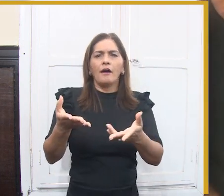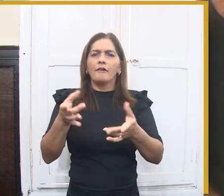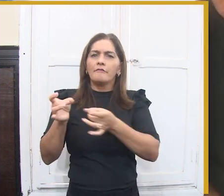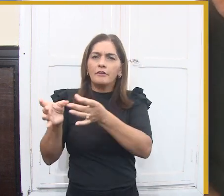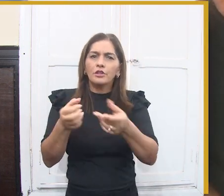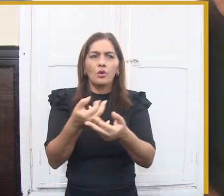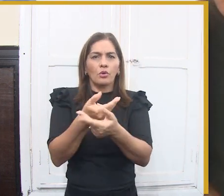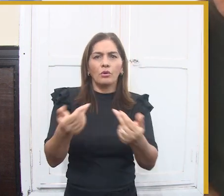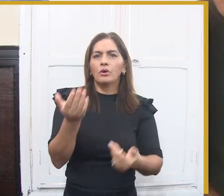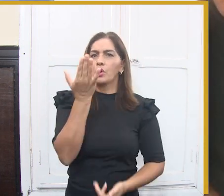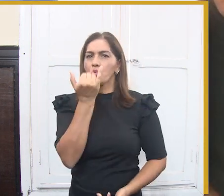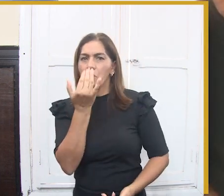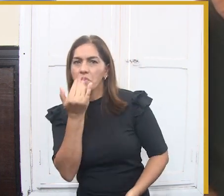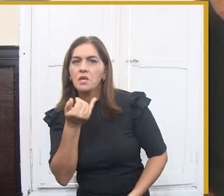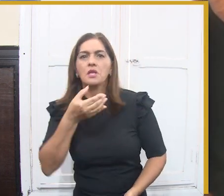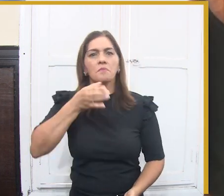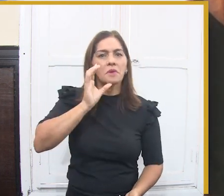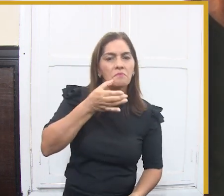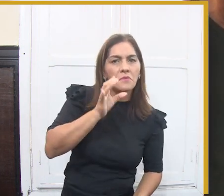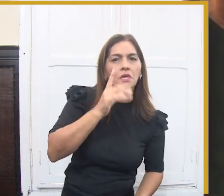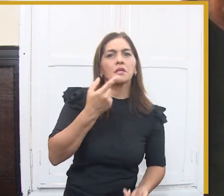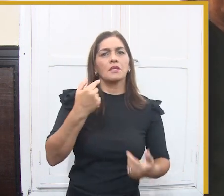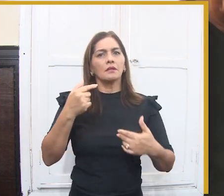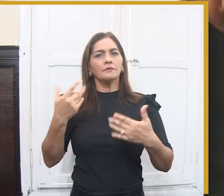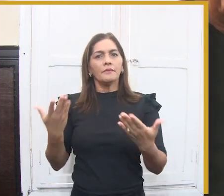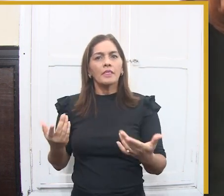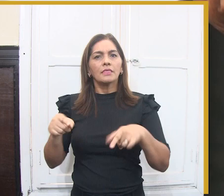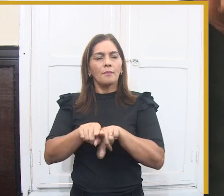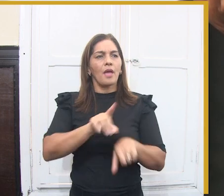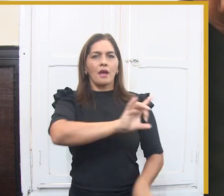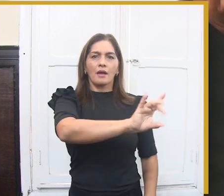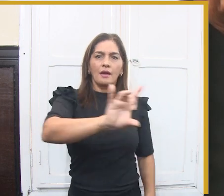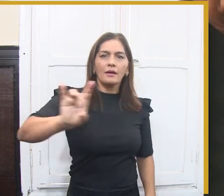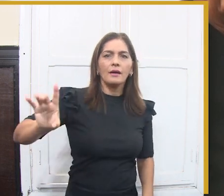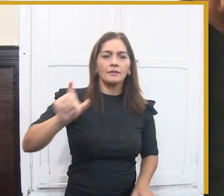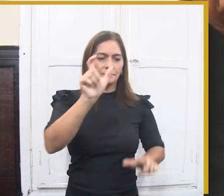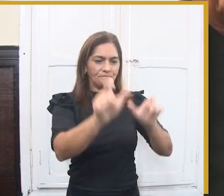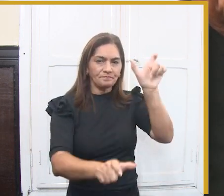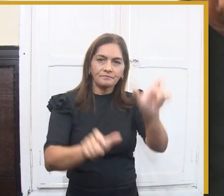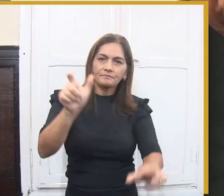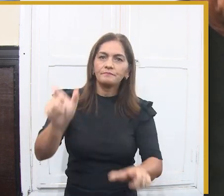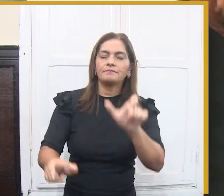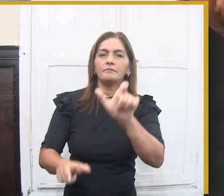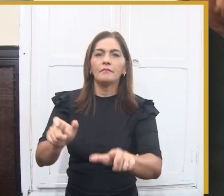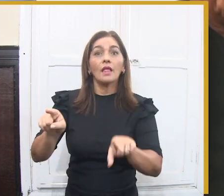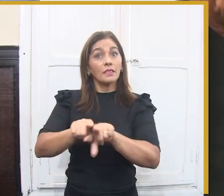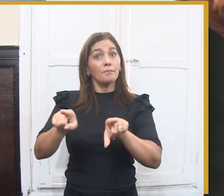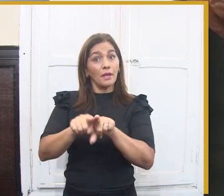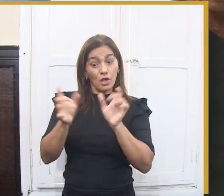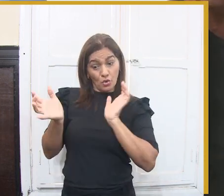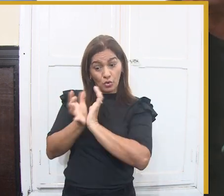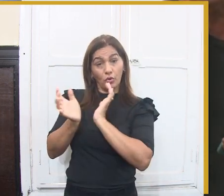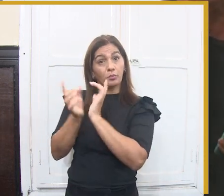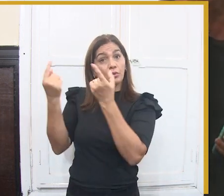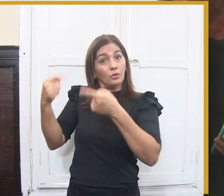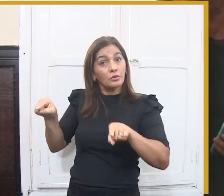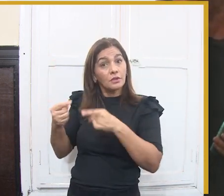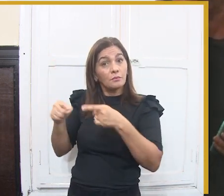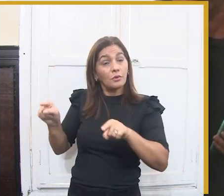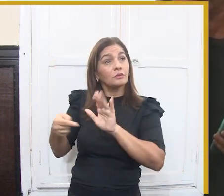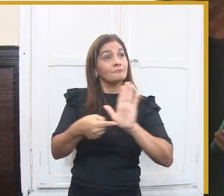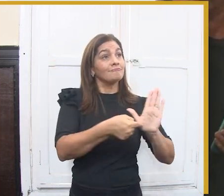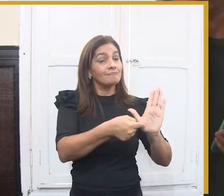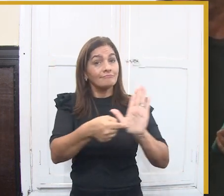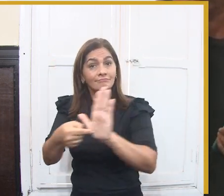somaram, que se esforçaram, a cada garçom que atendeu um turista, a cada comerciante que vendeu